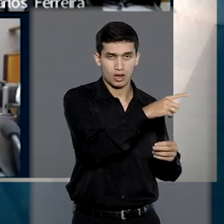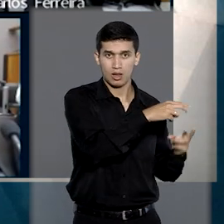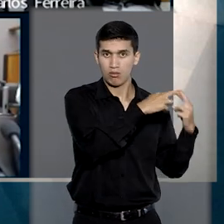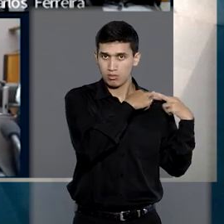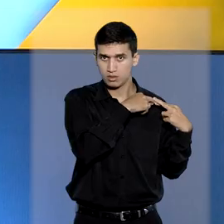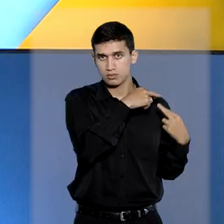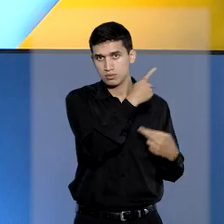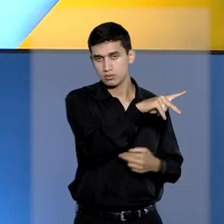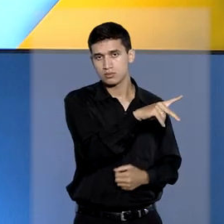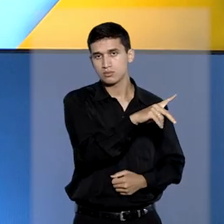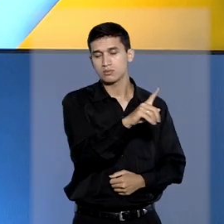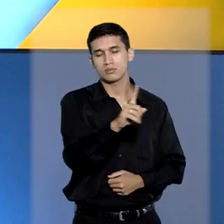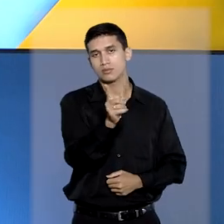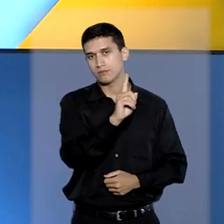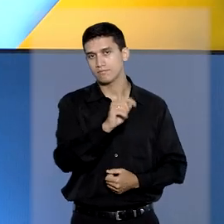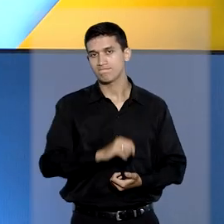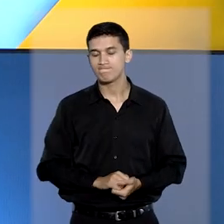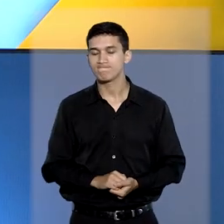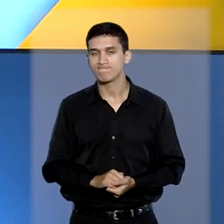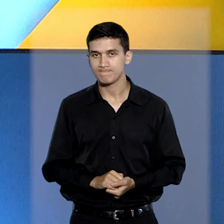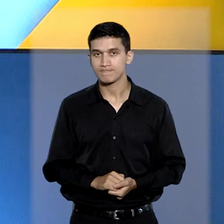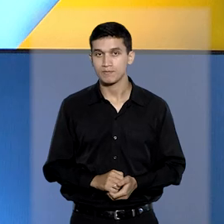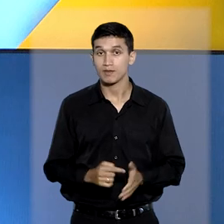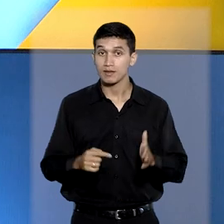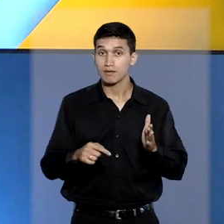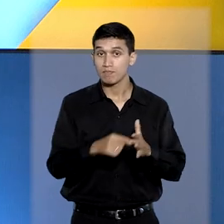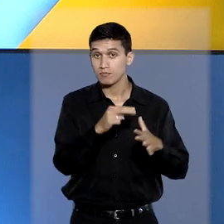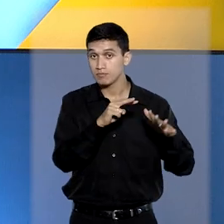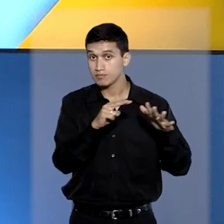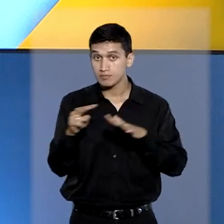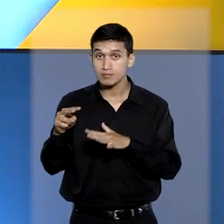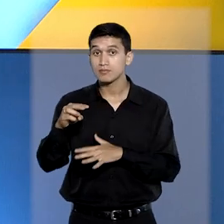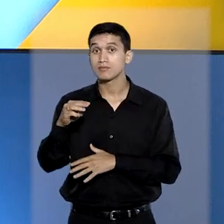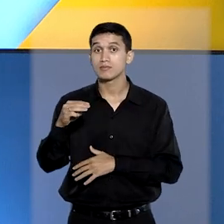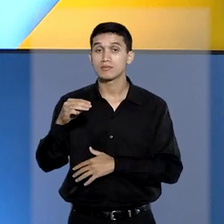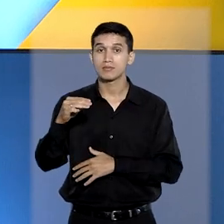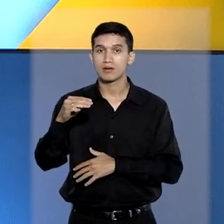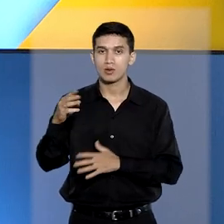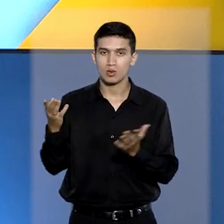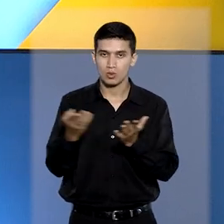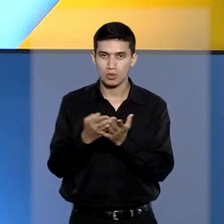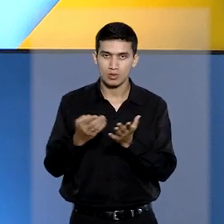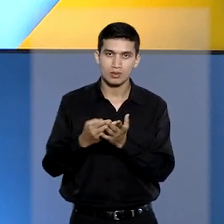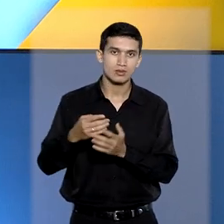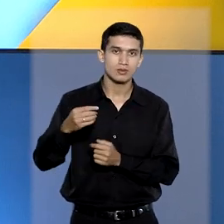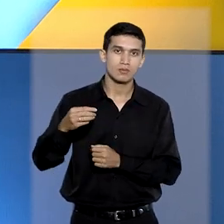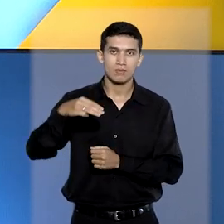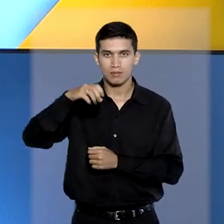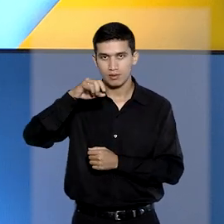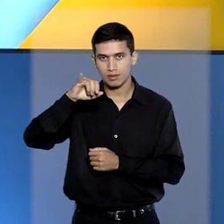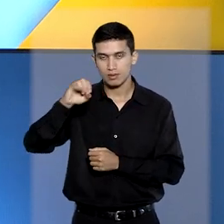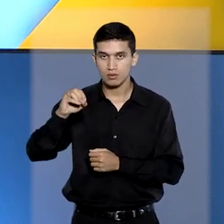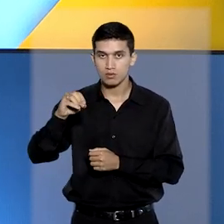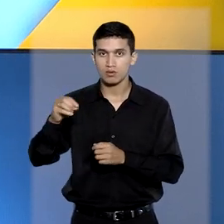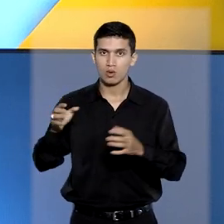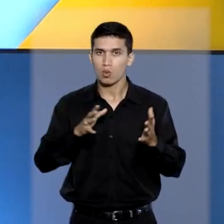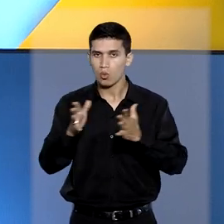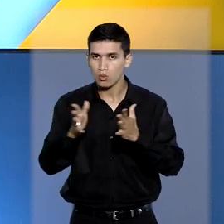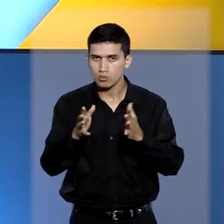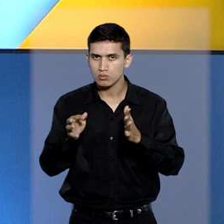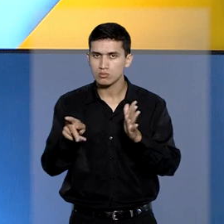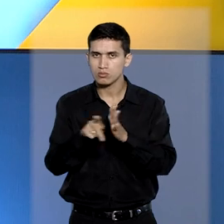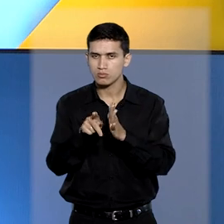do fabricante. Nesta primeira semana de maio, o Poder Judiciário brasileiro promoveu uma mobilização nos